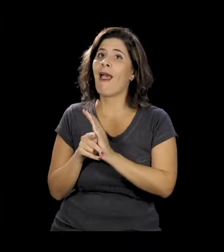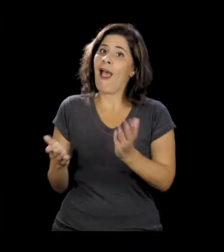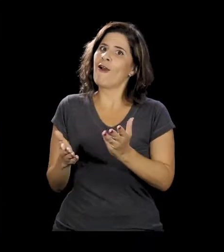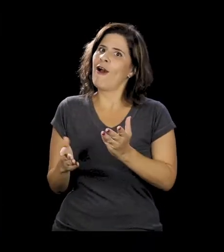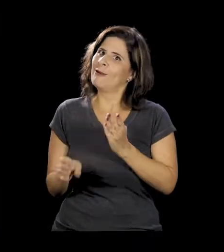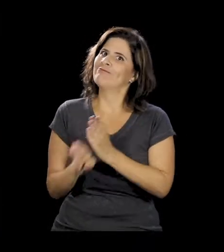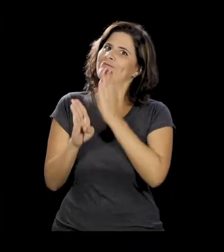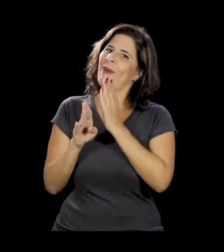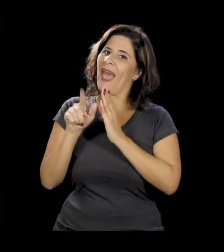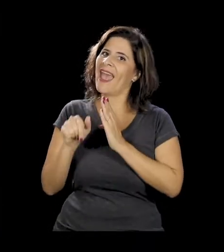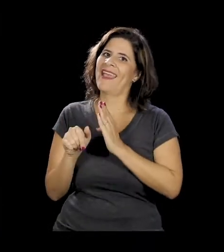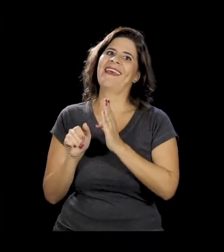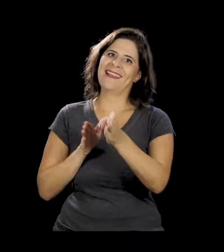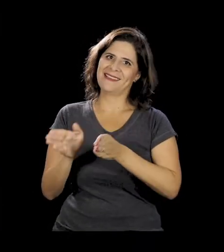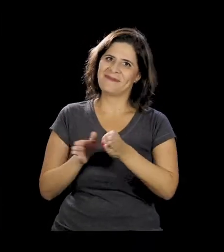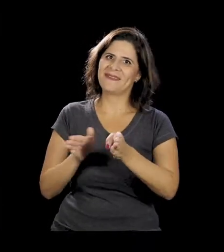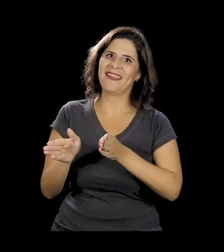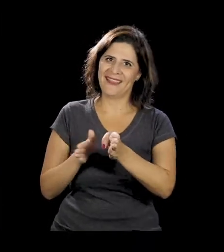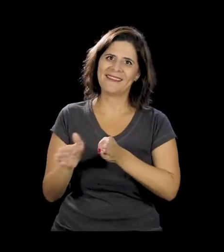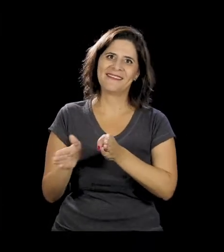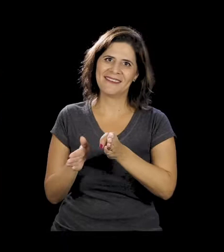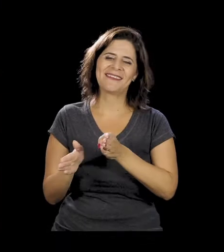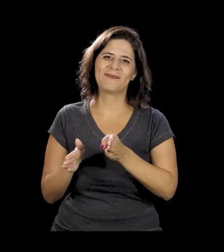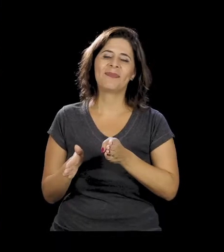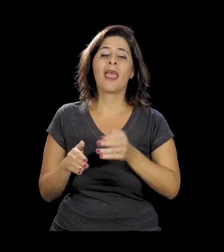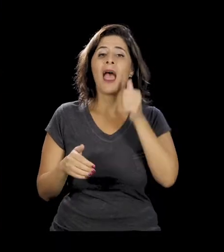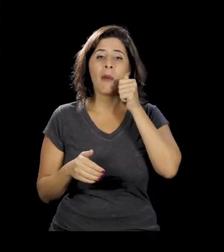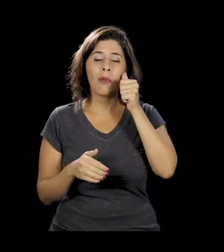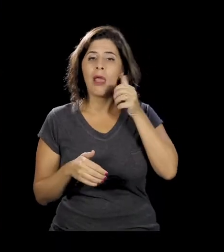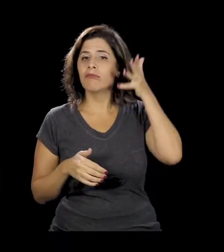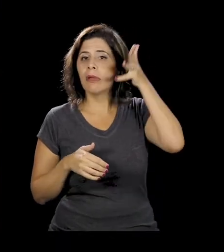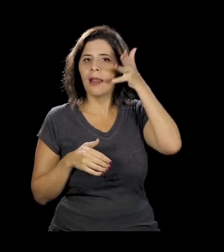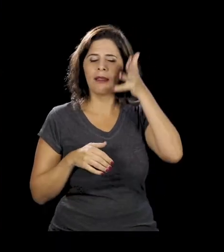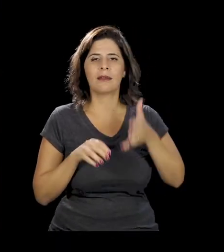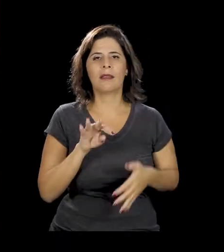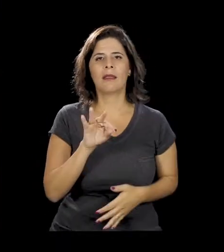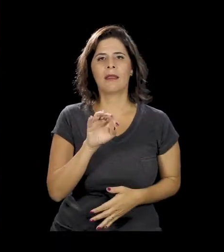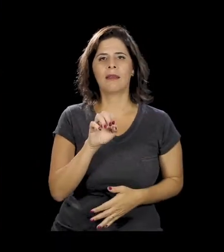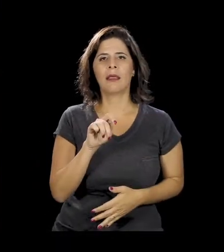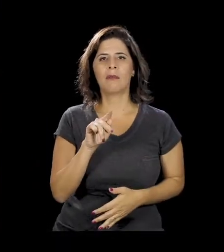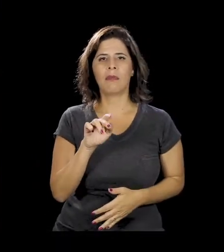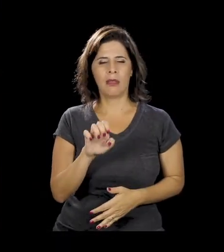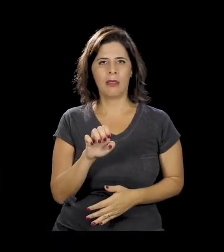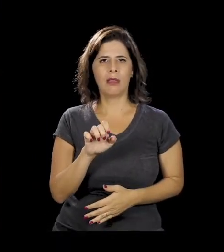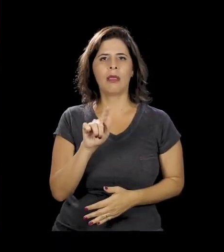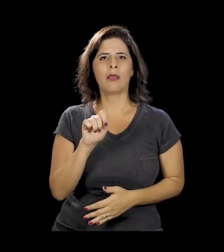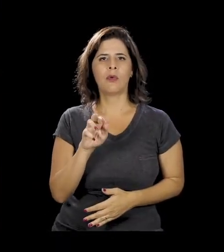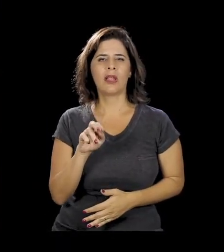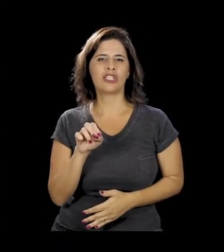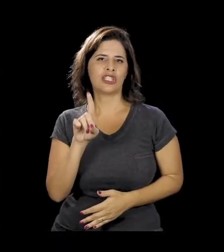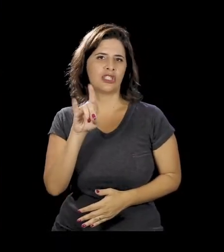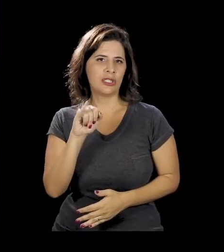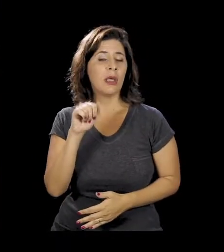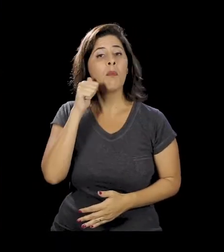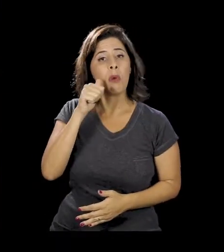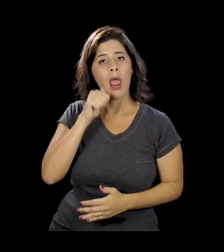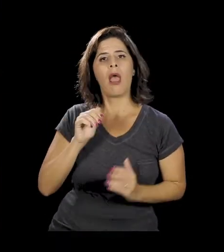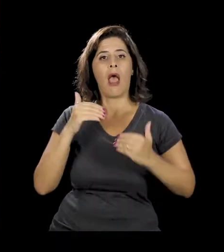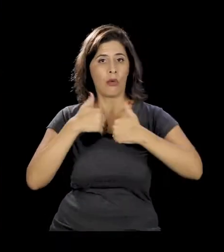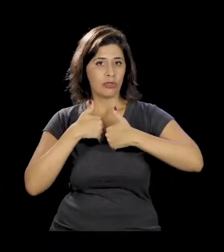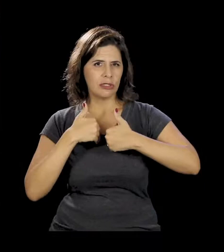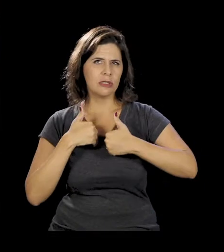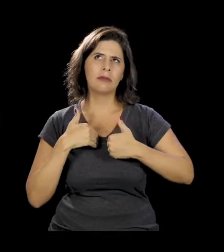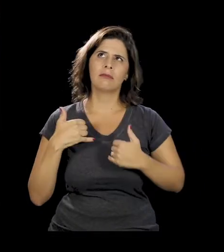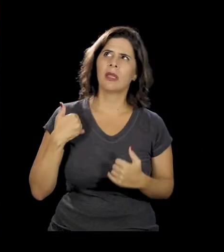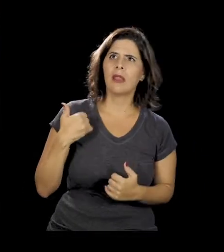hoje a gente entende que é uma ferramenta de acessibilidade. Foi numa fala da Temple Grandin, que é uma autista já, ela tem